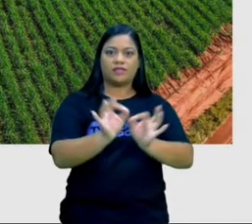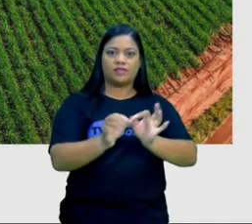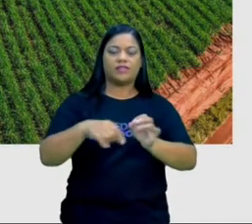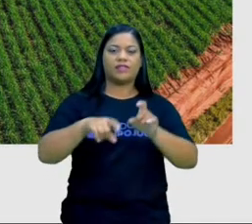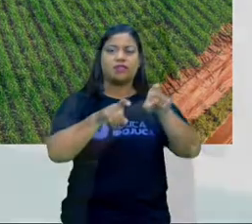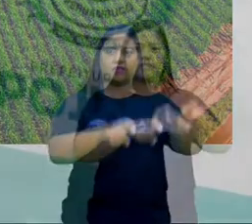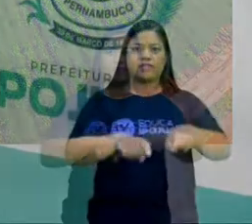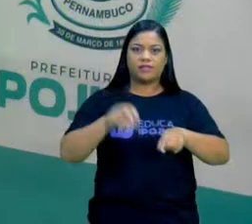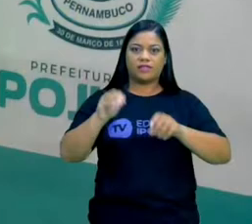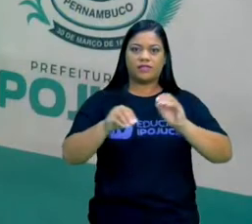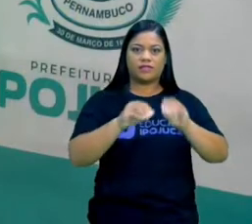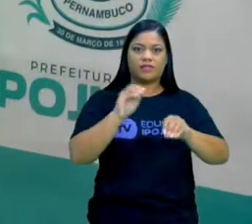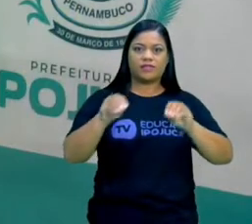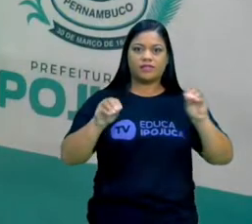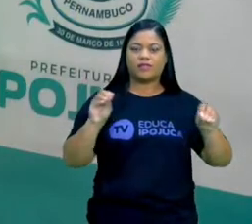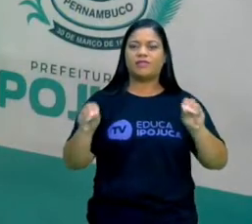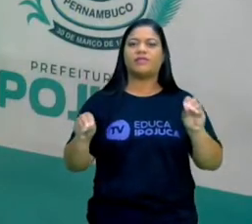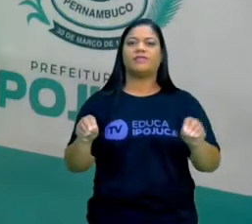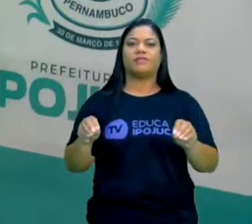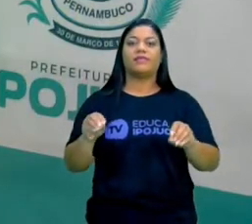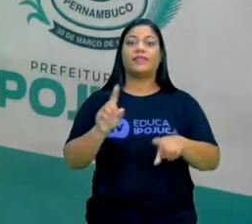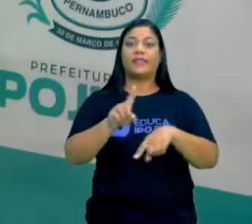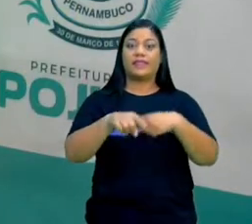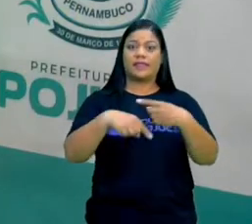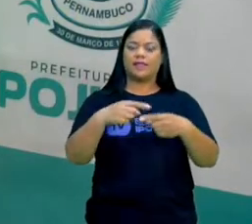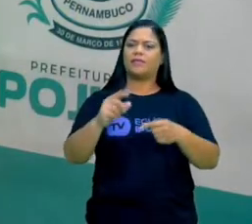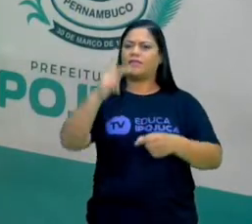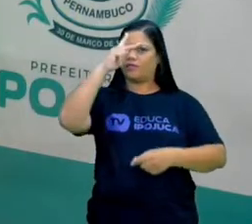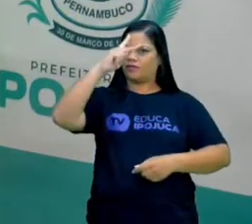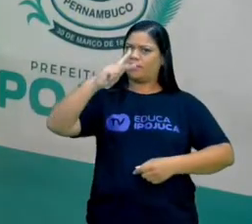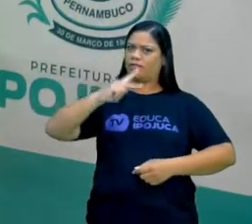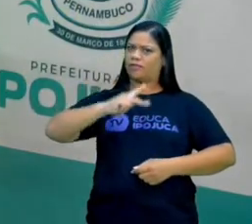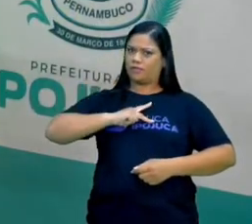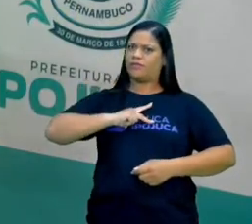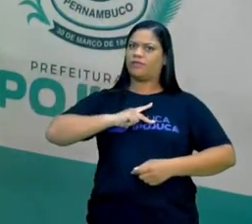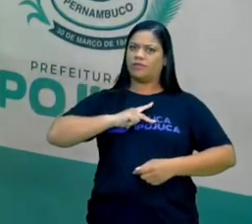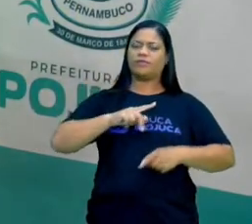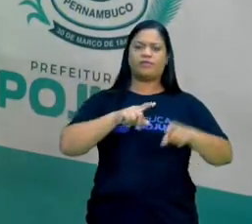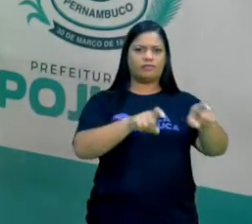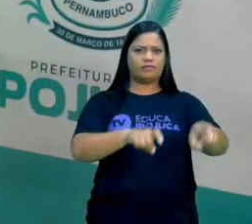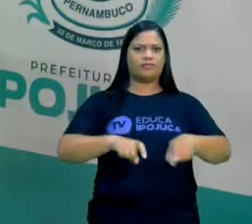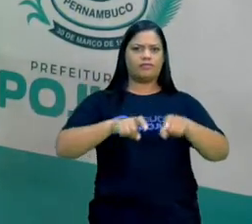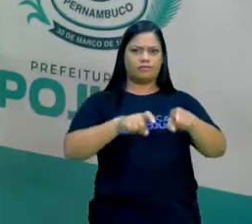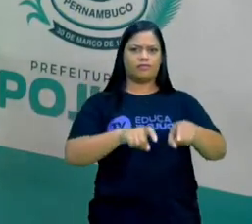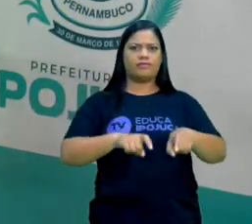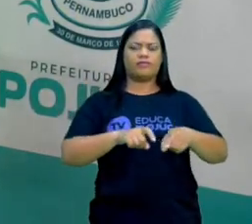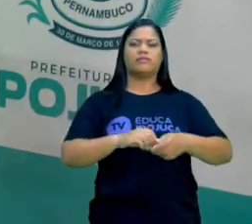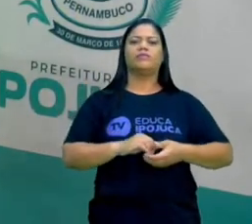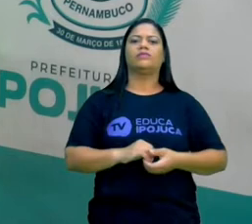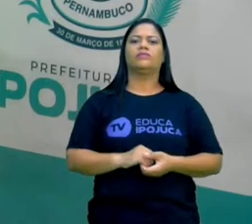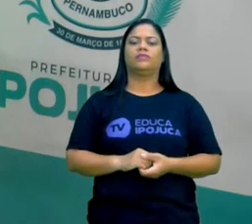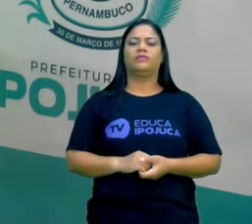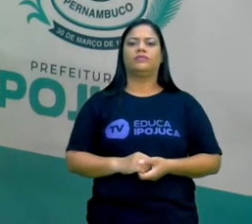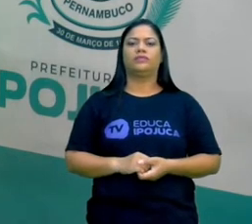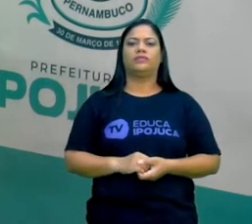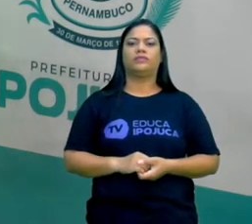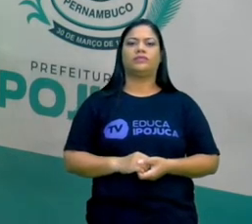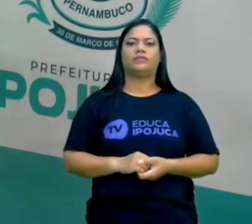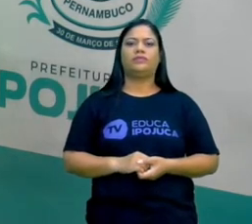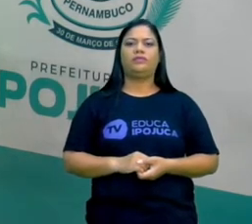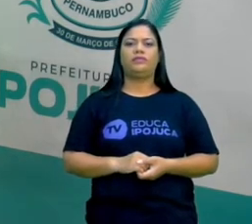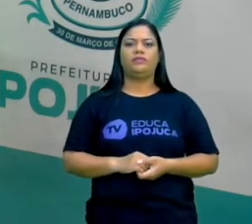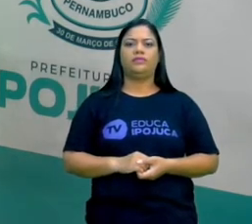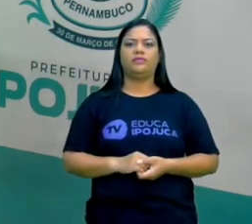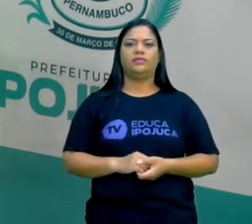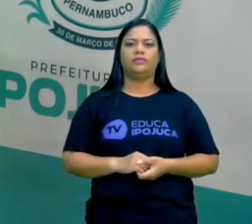plantavam, colhiam e levavam para o seu próprio engenho. Lá ele tinha aquela mecânica... A